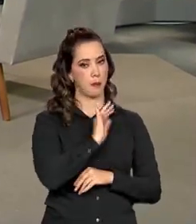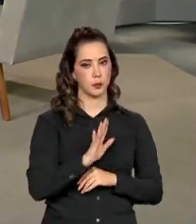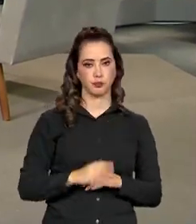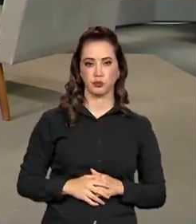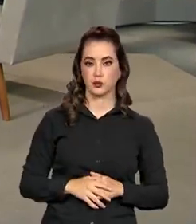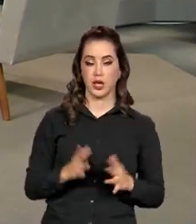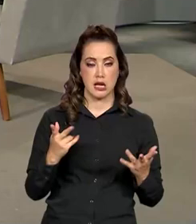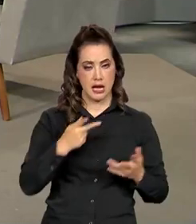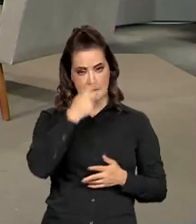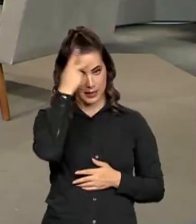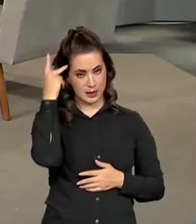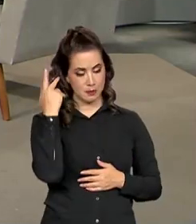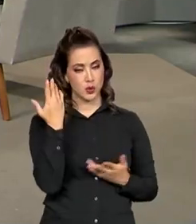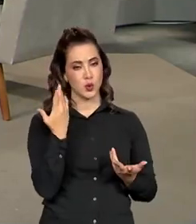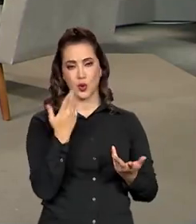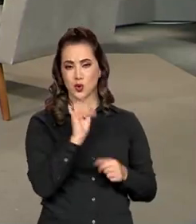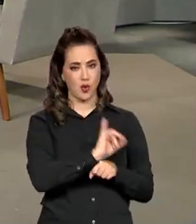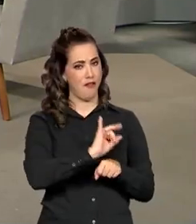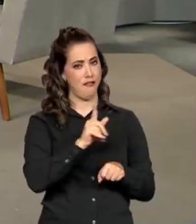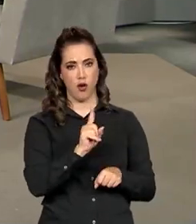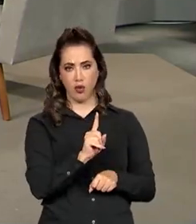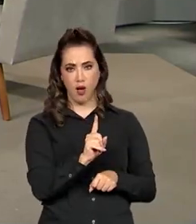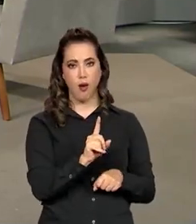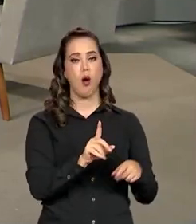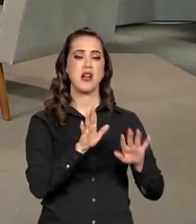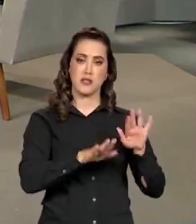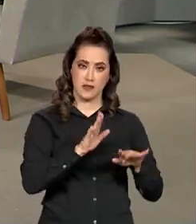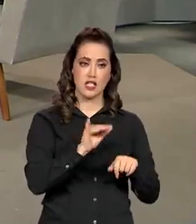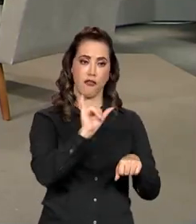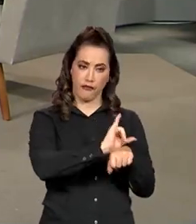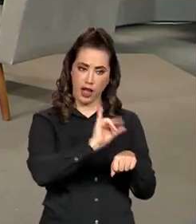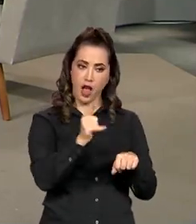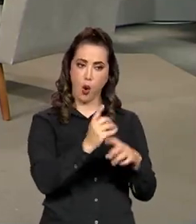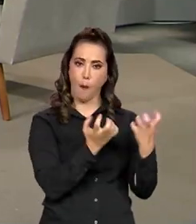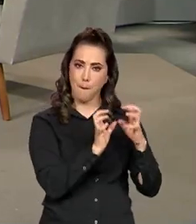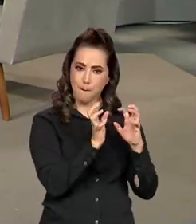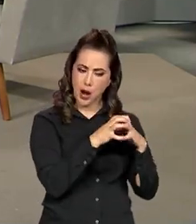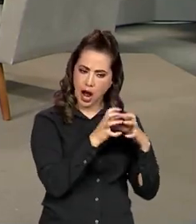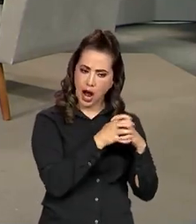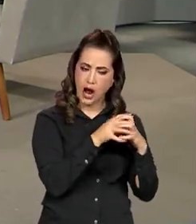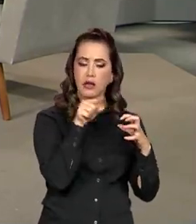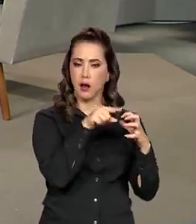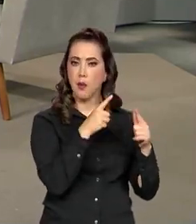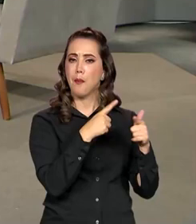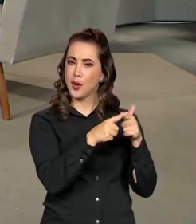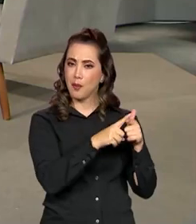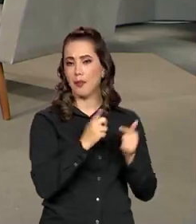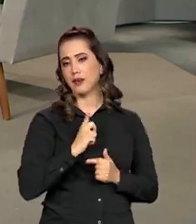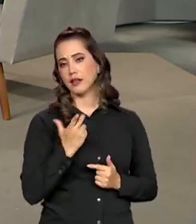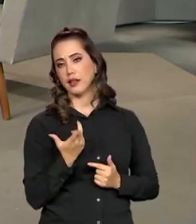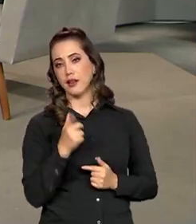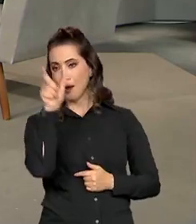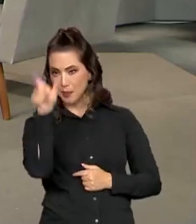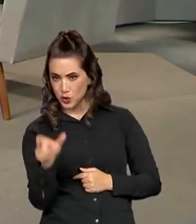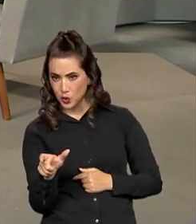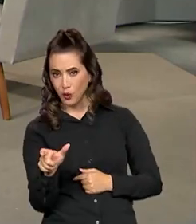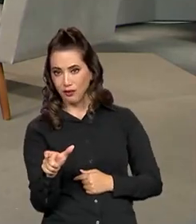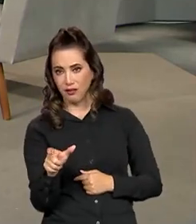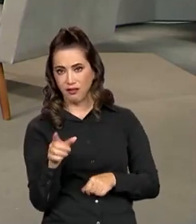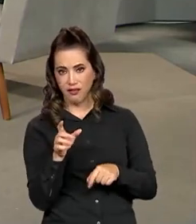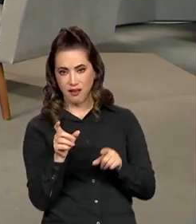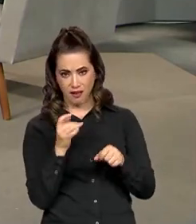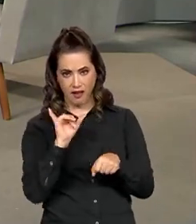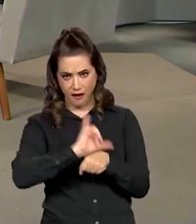ninguém é de ferro, e até quem é de ferro tem problema, as máquinas são de ferro e às vezes tem problema. E as pessoas,